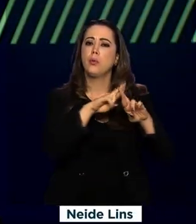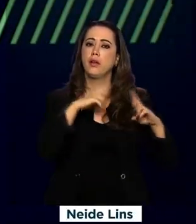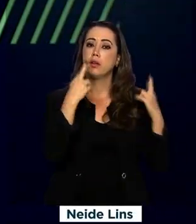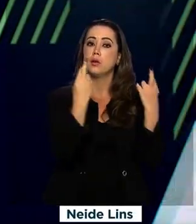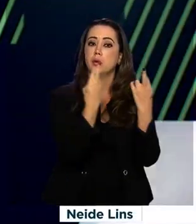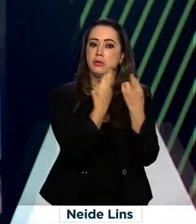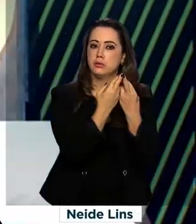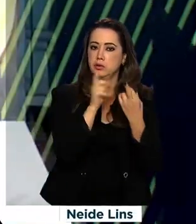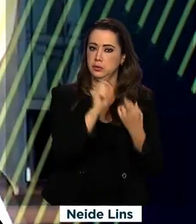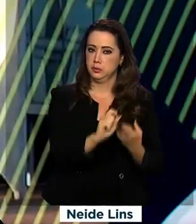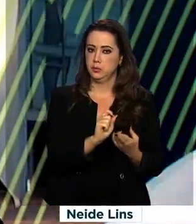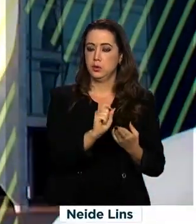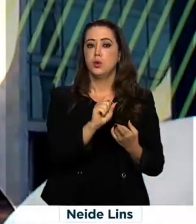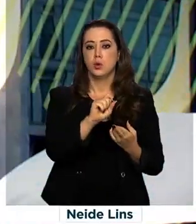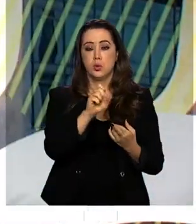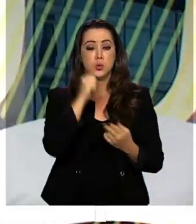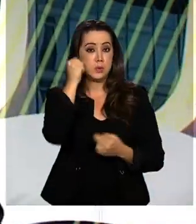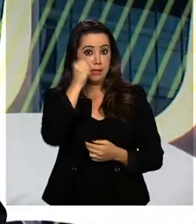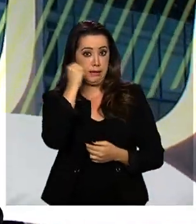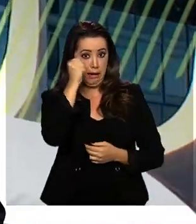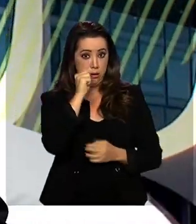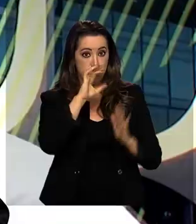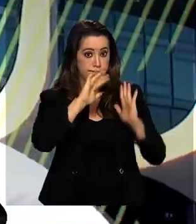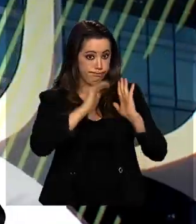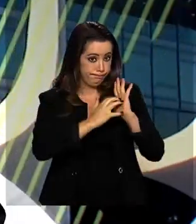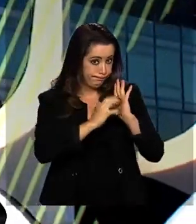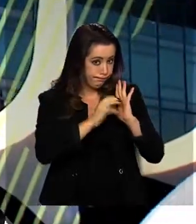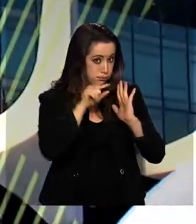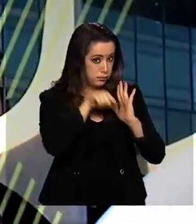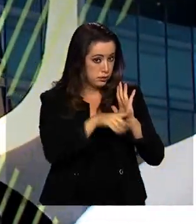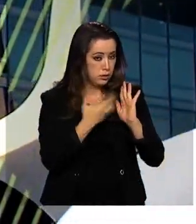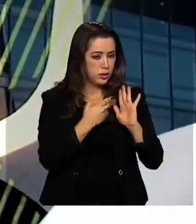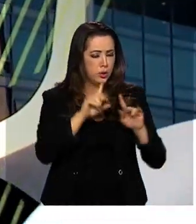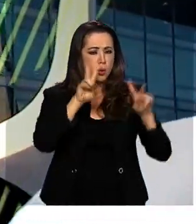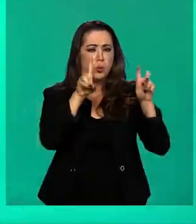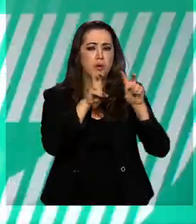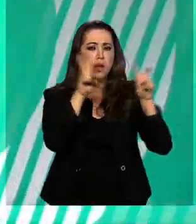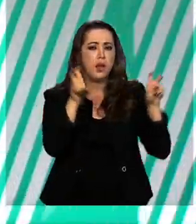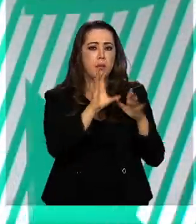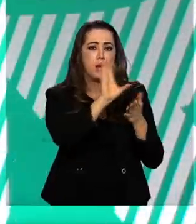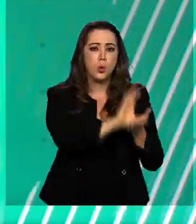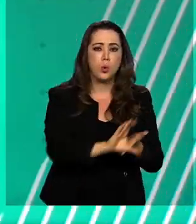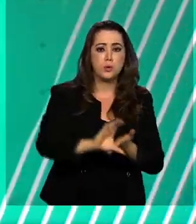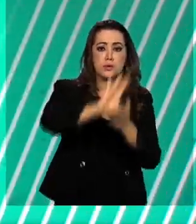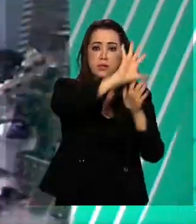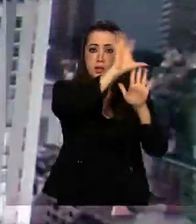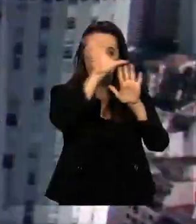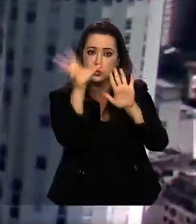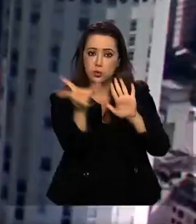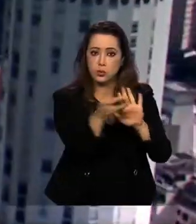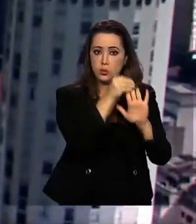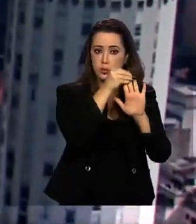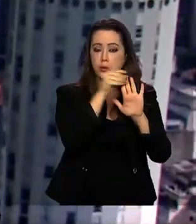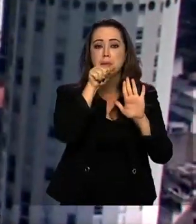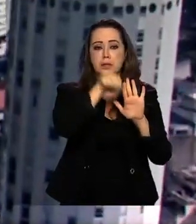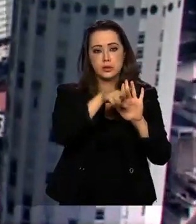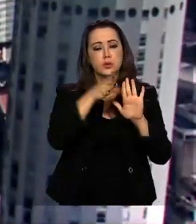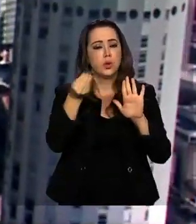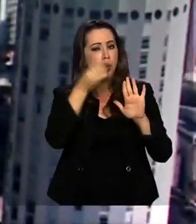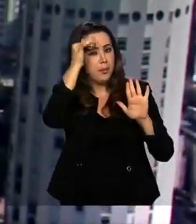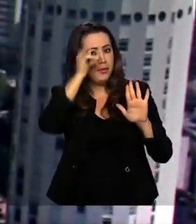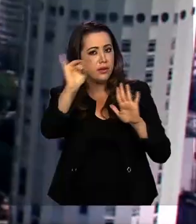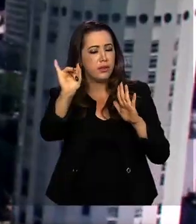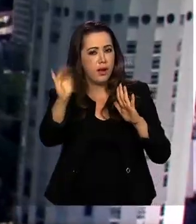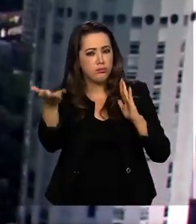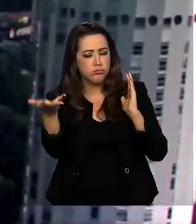Senado por videoconferência. Na pauta, a atuação do Conselho Nacional da Amazônia e as medidas de combate ao desmatamento e